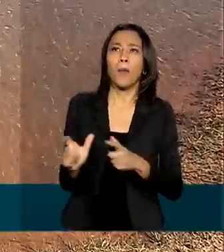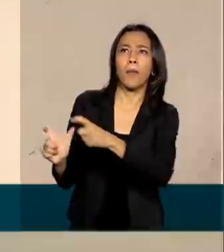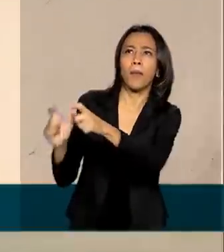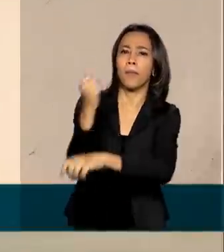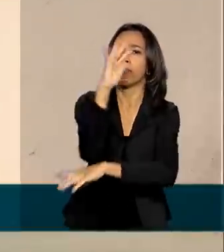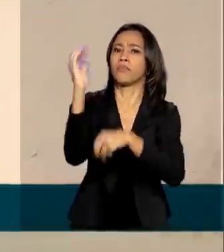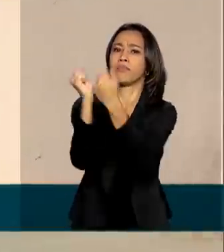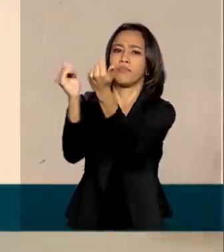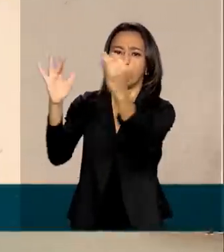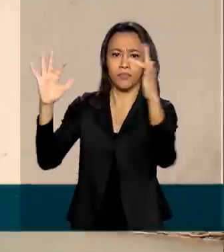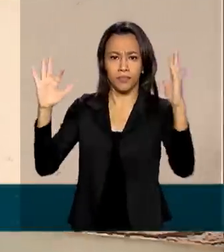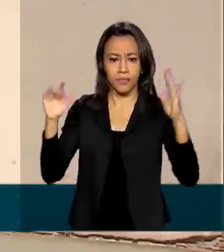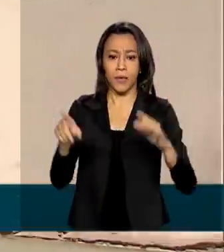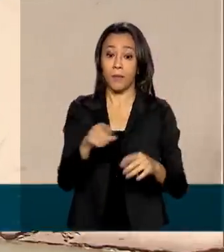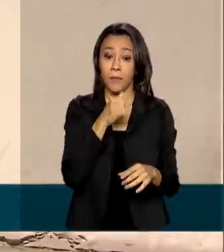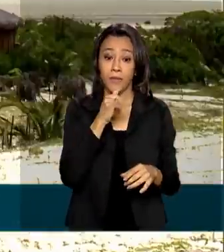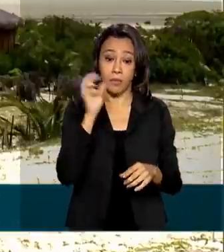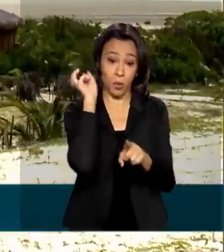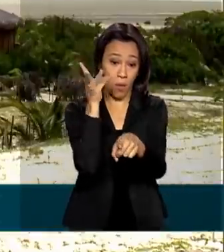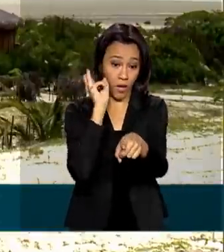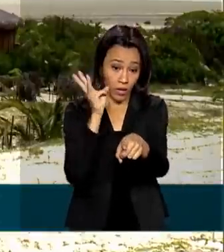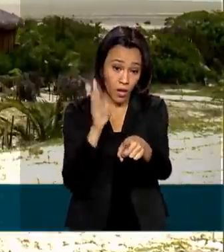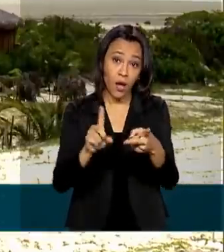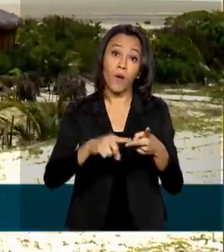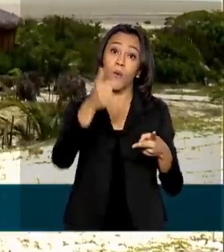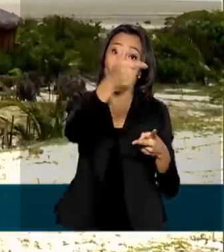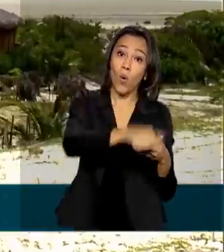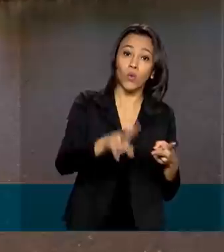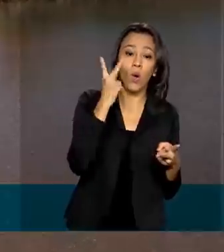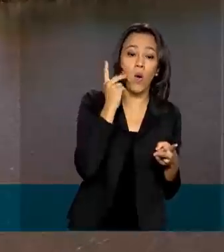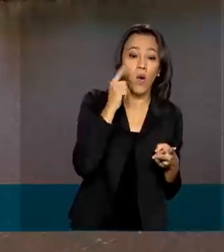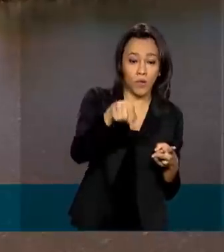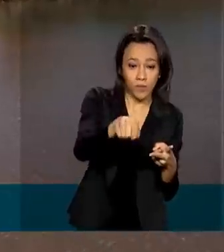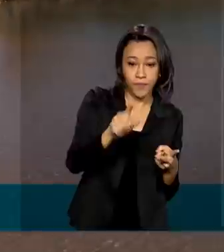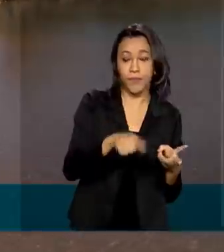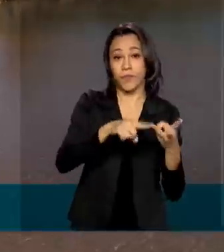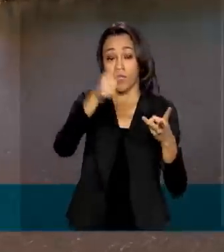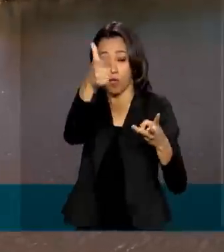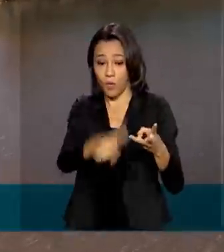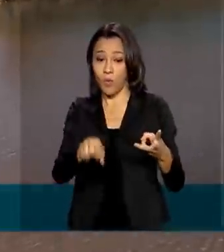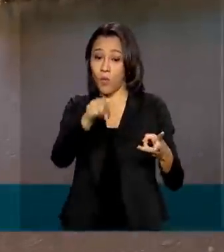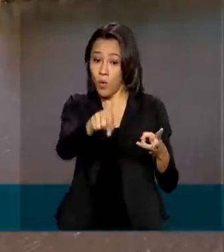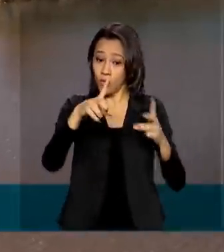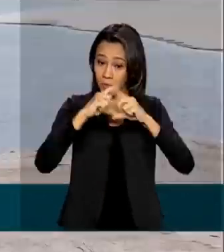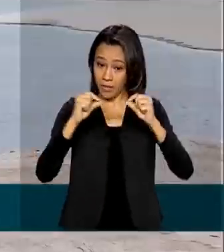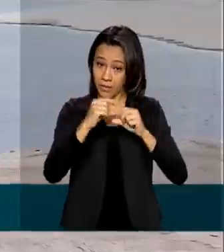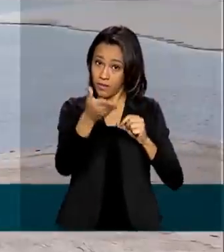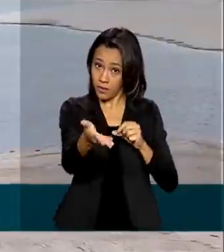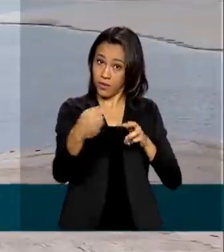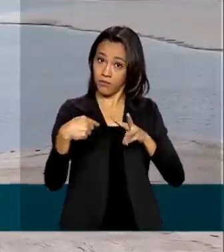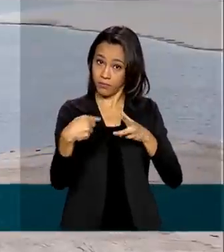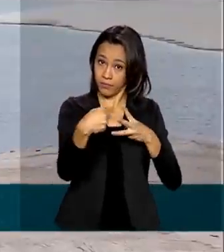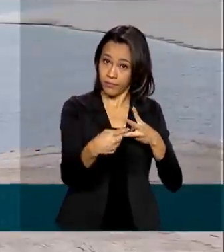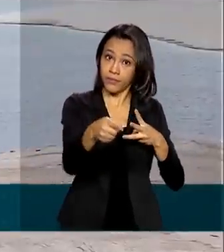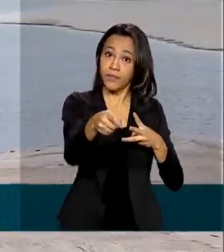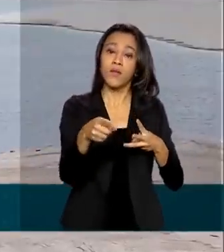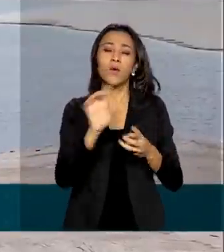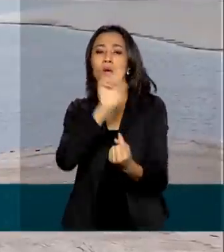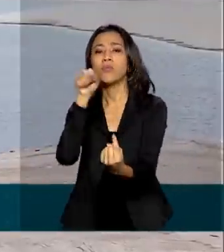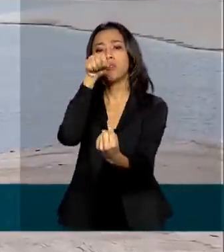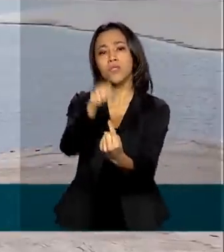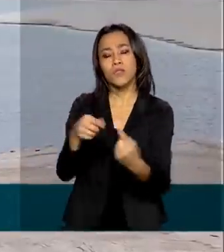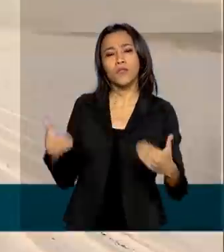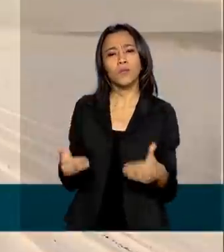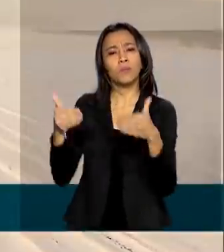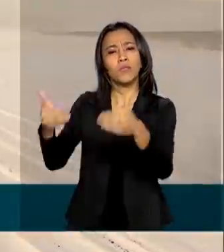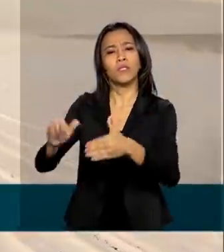privada, como os Lençóis Maranhenses, Jericoacoara, no Ceará, e o Parque Nacional de Brasília. A ideia, segundo o Ministério